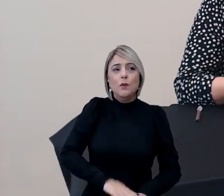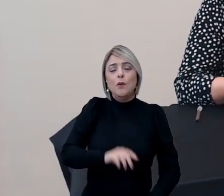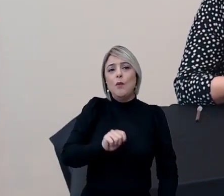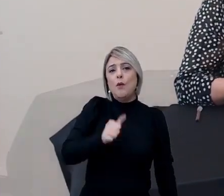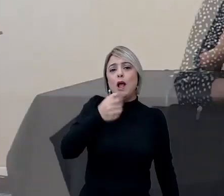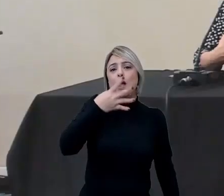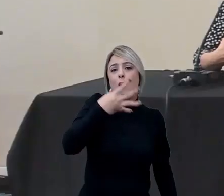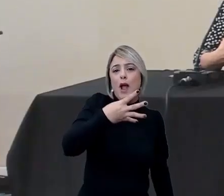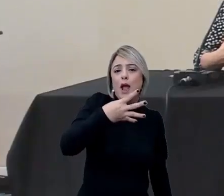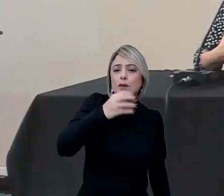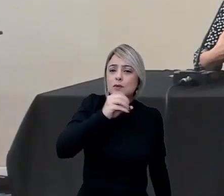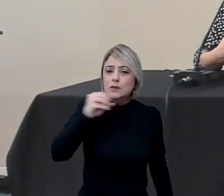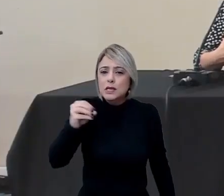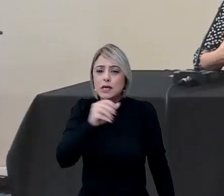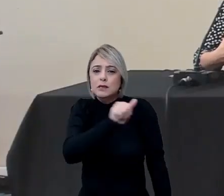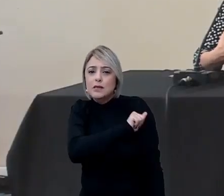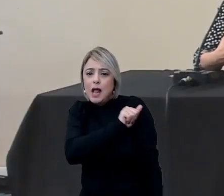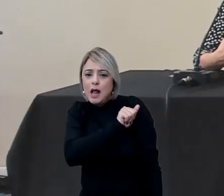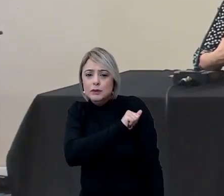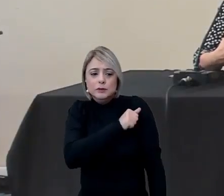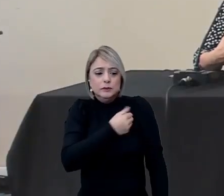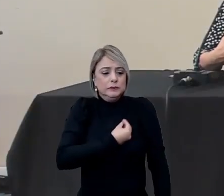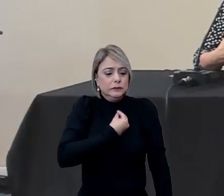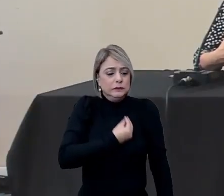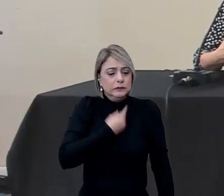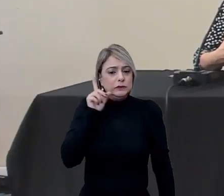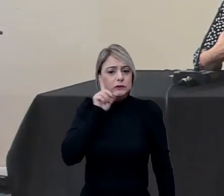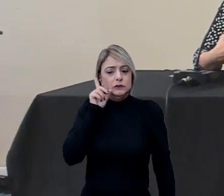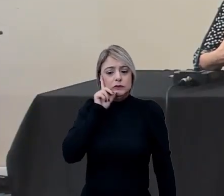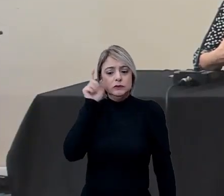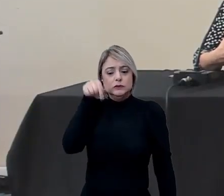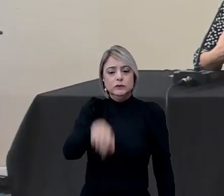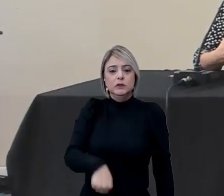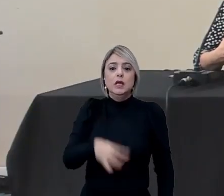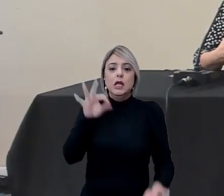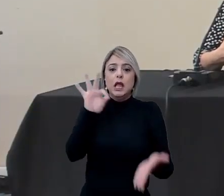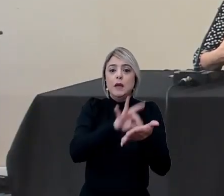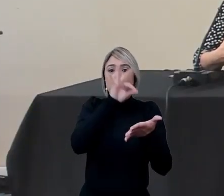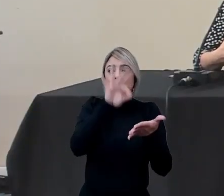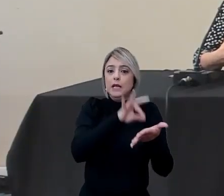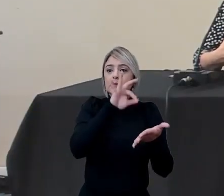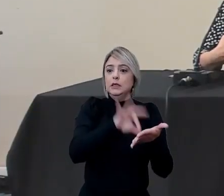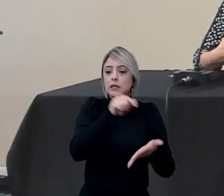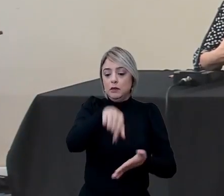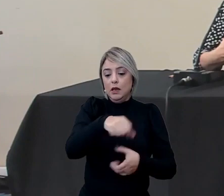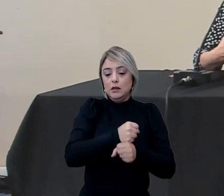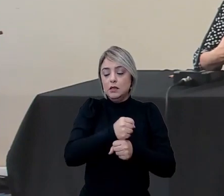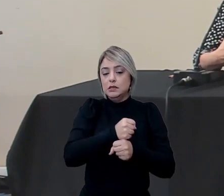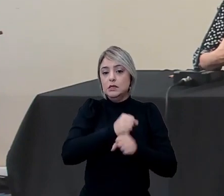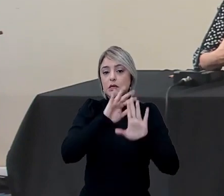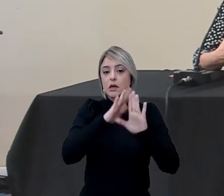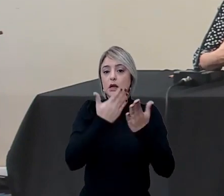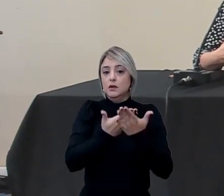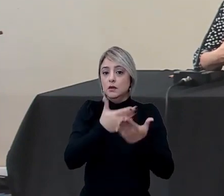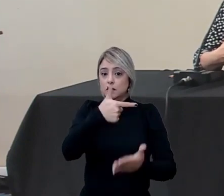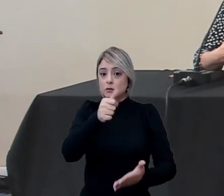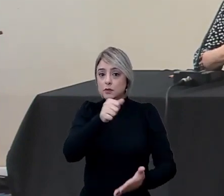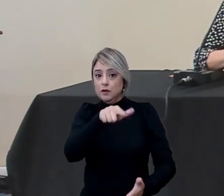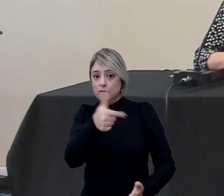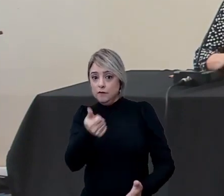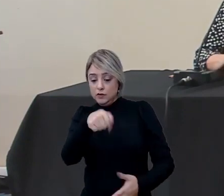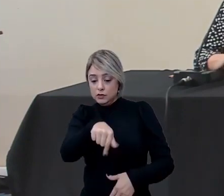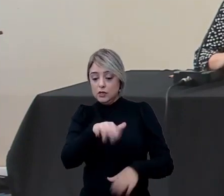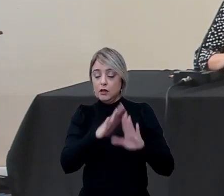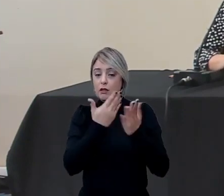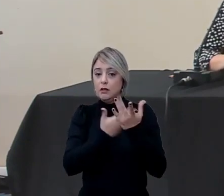400 alunos presenciais que estão com matrícula ativa esse ano na escola. Então,